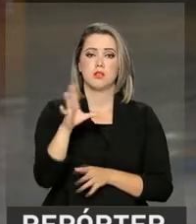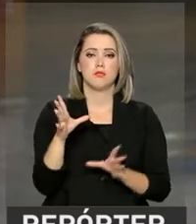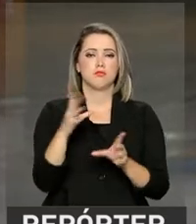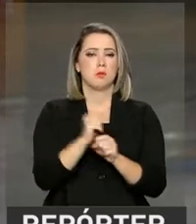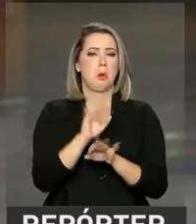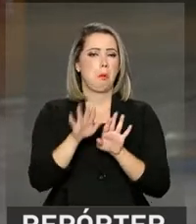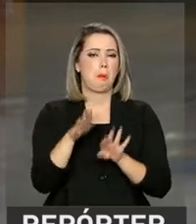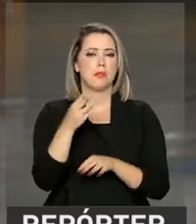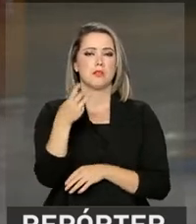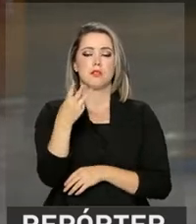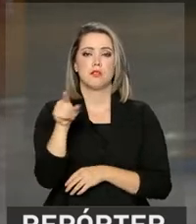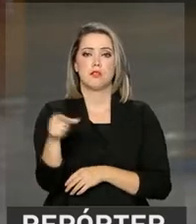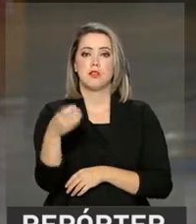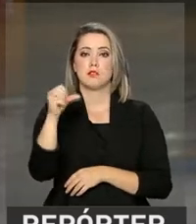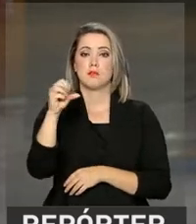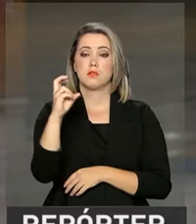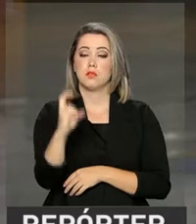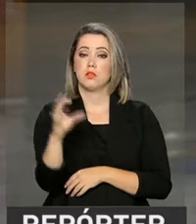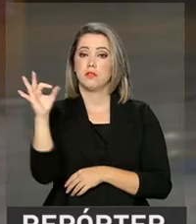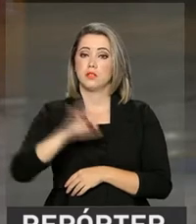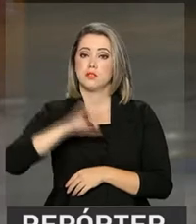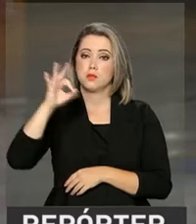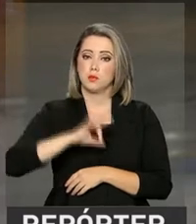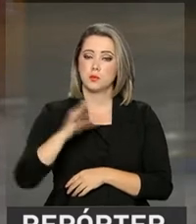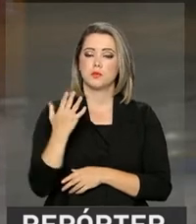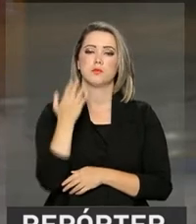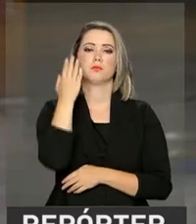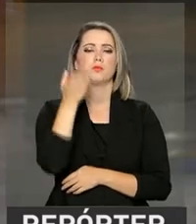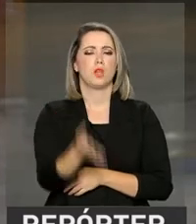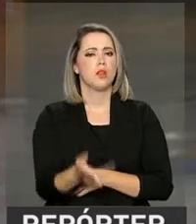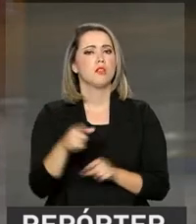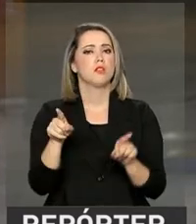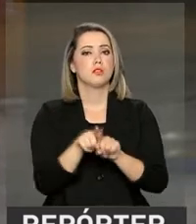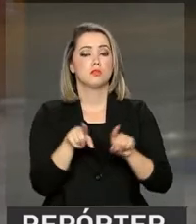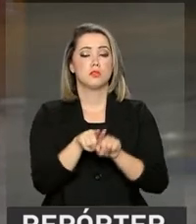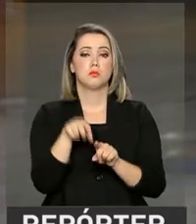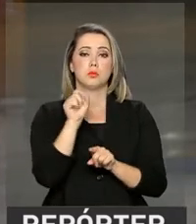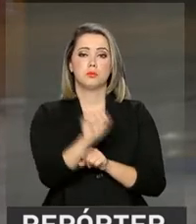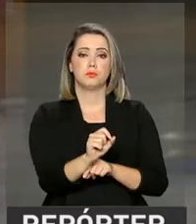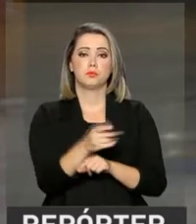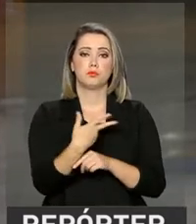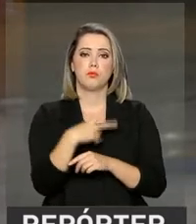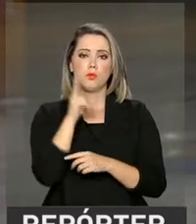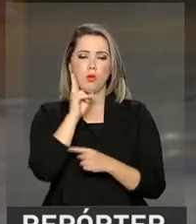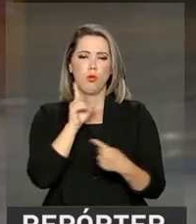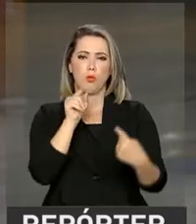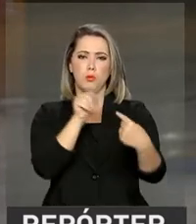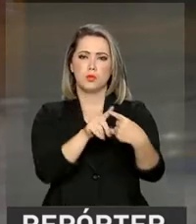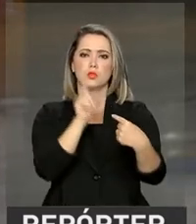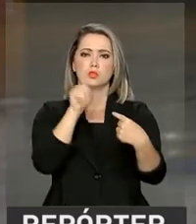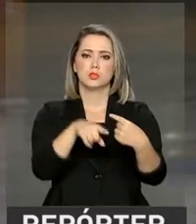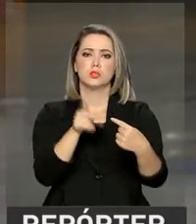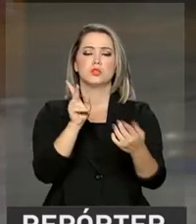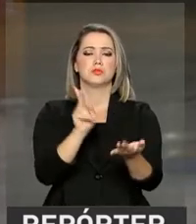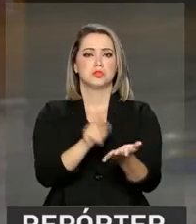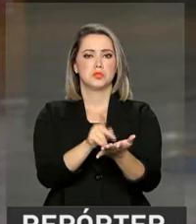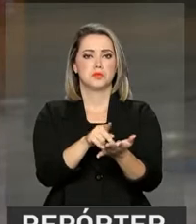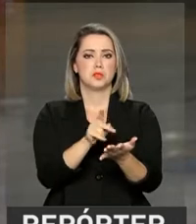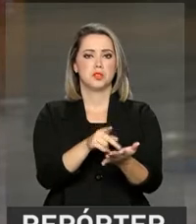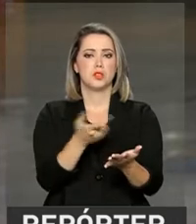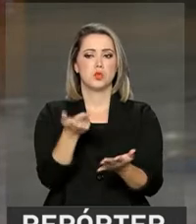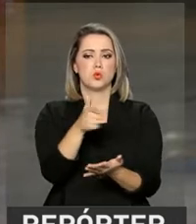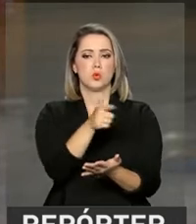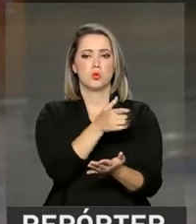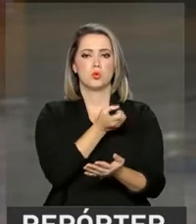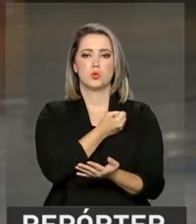em 3,95%. E as previsões dos analistas estão sendo confirmadas pelos números